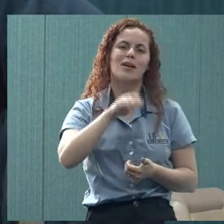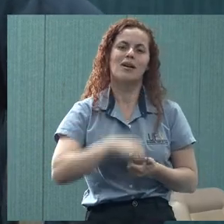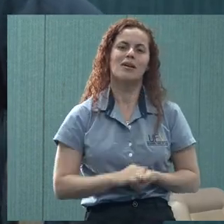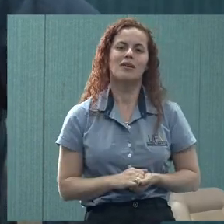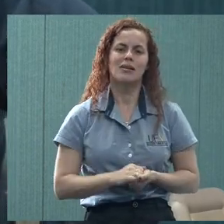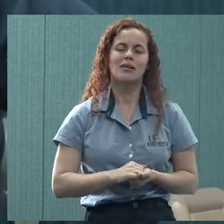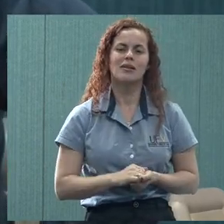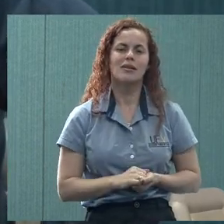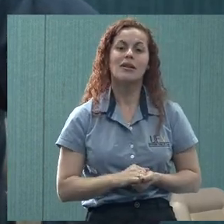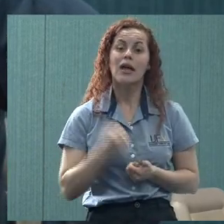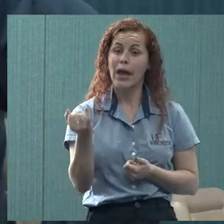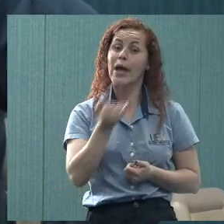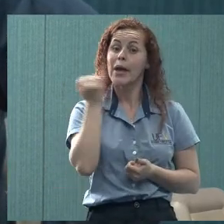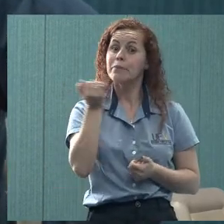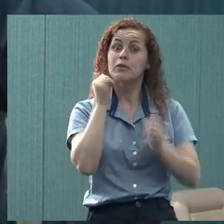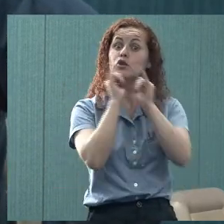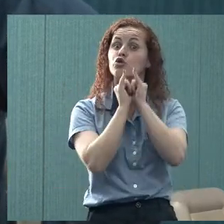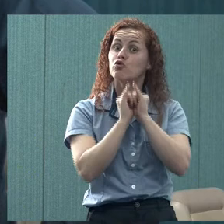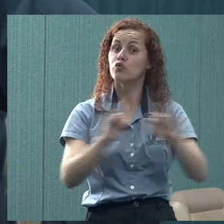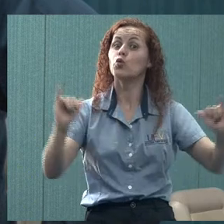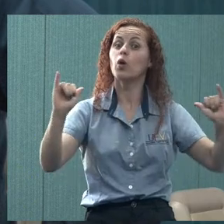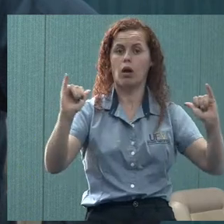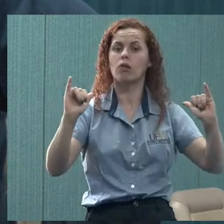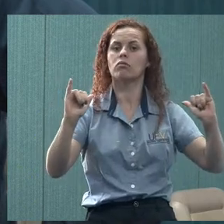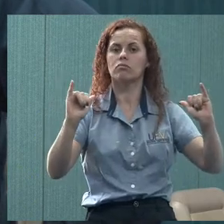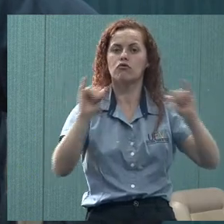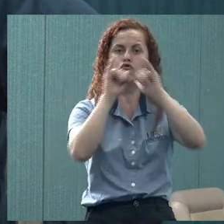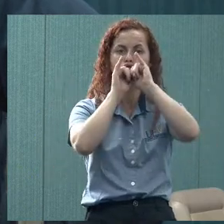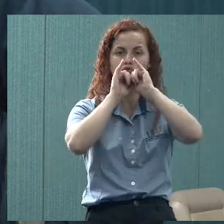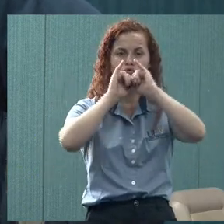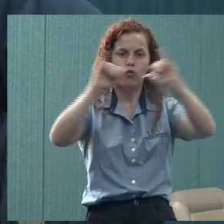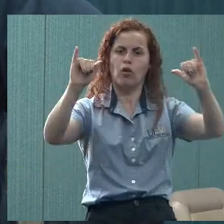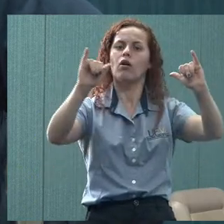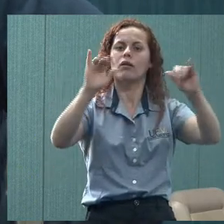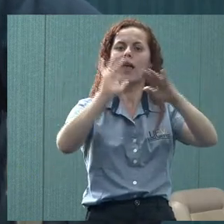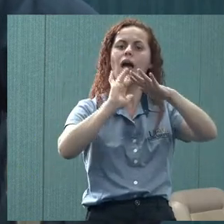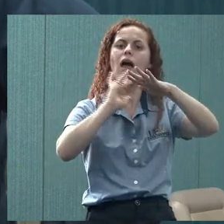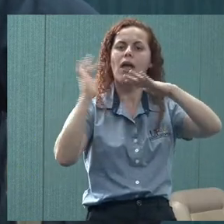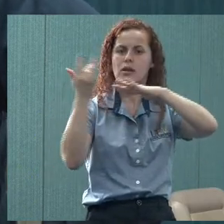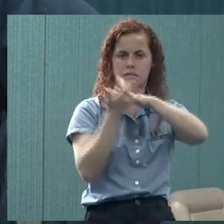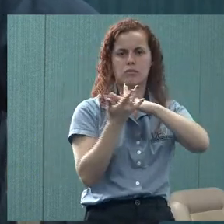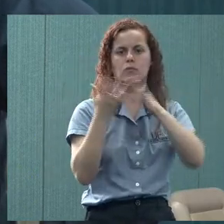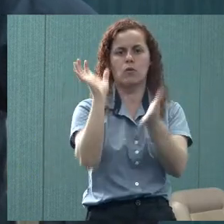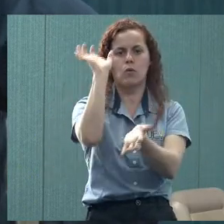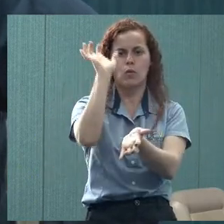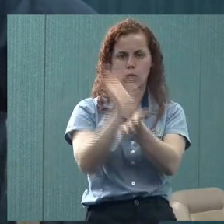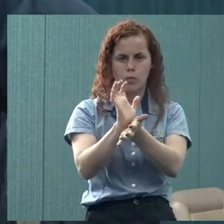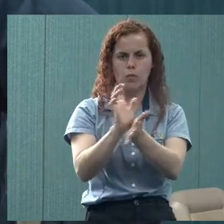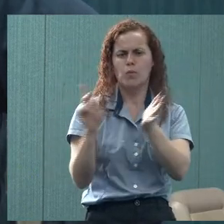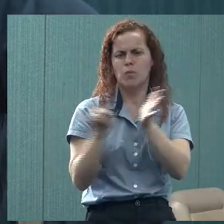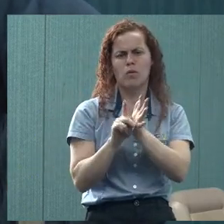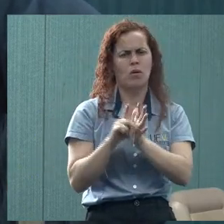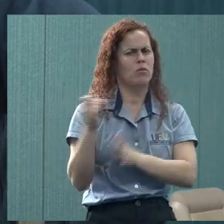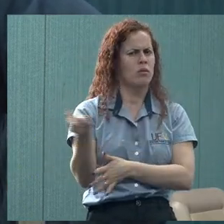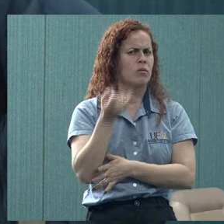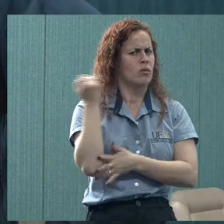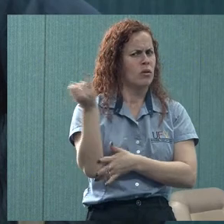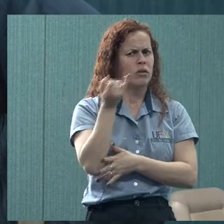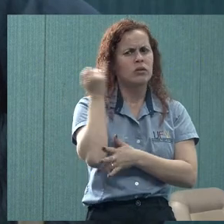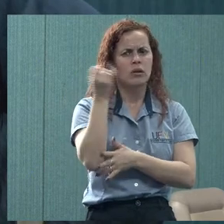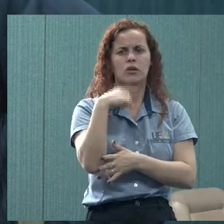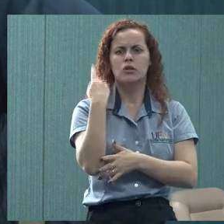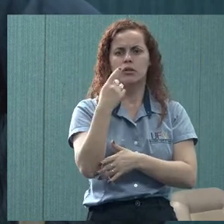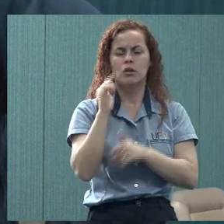Mas, então, é importante a gente divulgar lá nas redes sociais todos esses grupos, que é uma parte muito importante